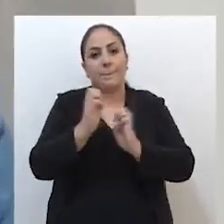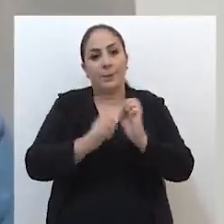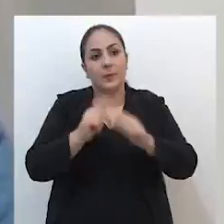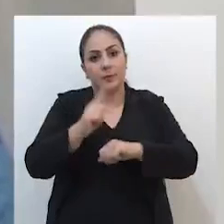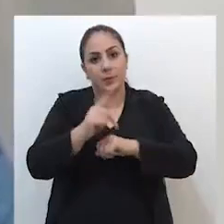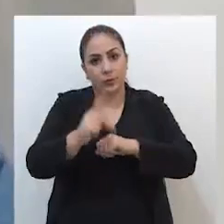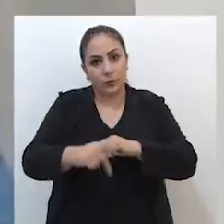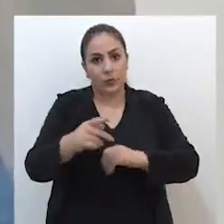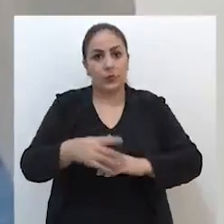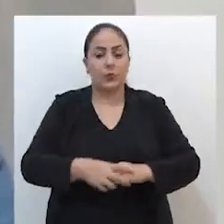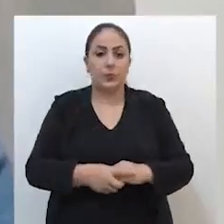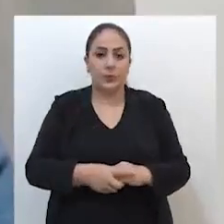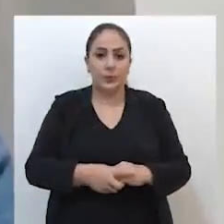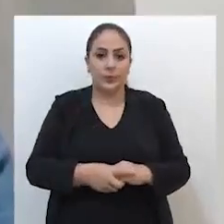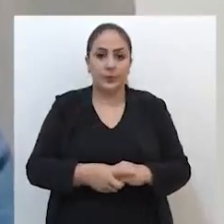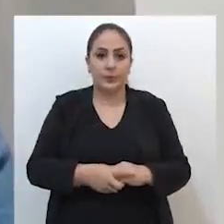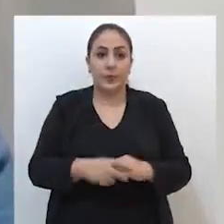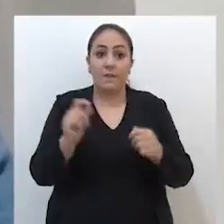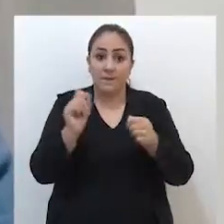a empresa aqui de Passo Fundo.